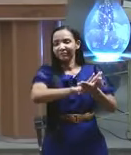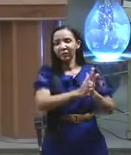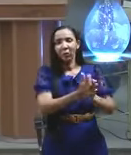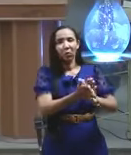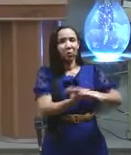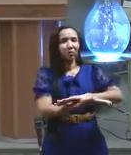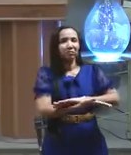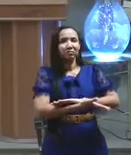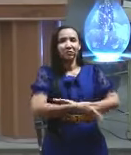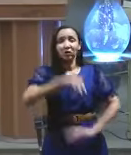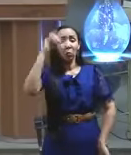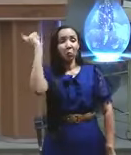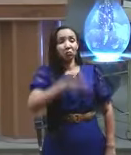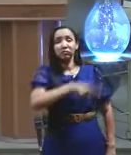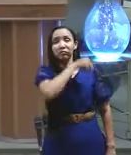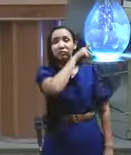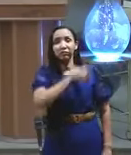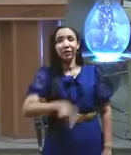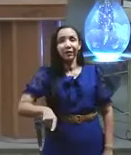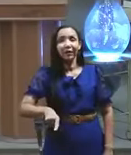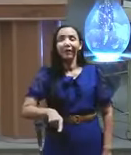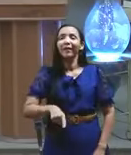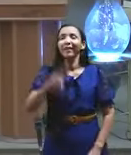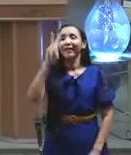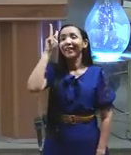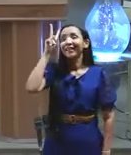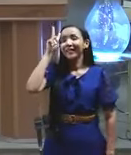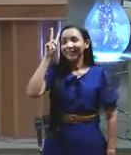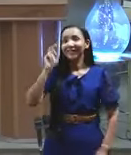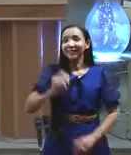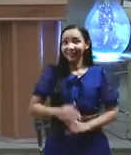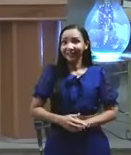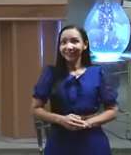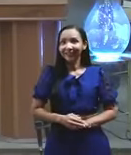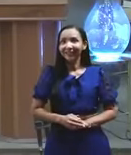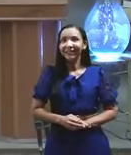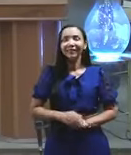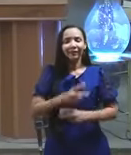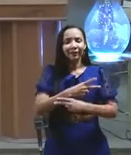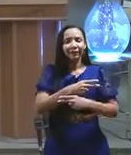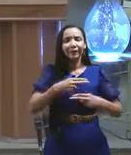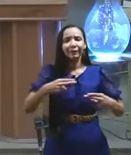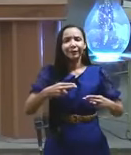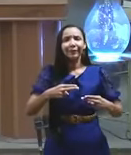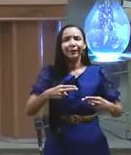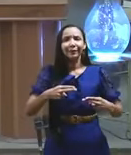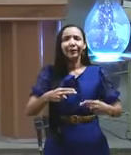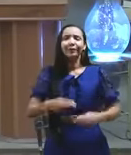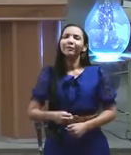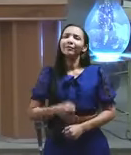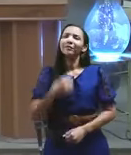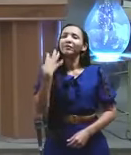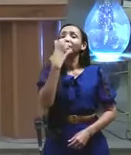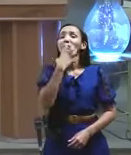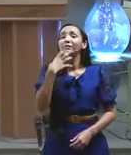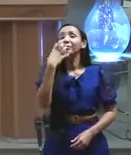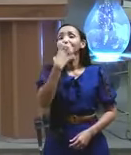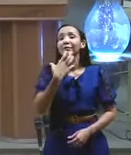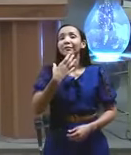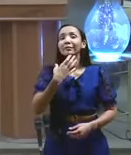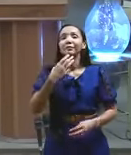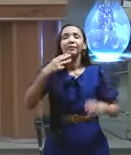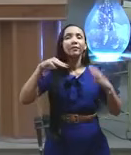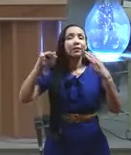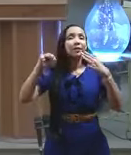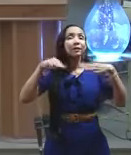ele está fazendo voaça é como diz um cantor pode ruer satanás pode ruer pode ruer que eu nem falo para você sei que você